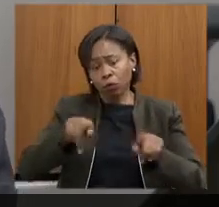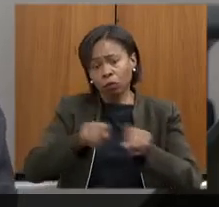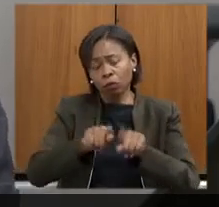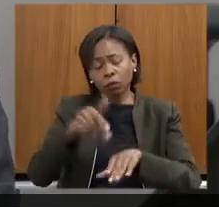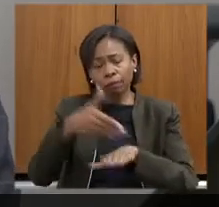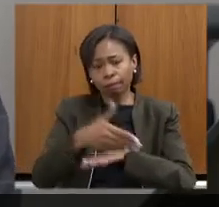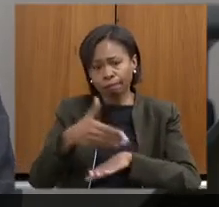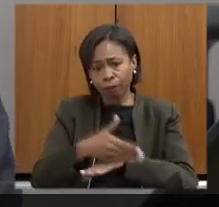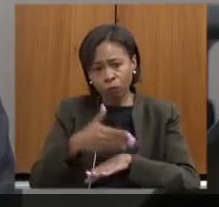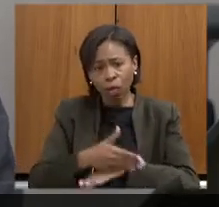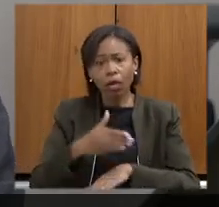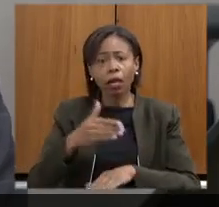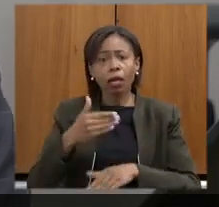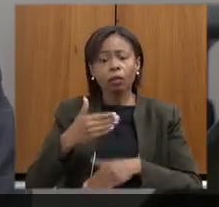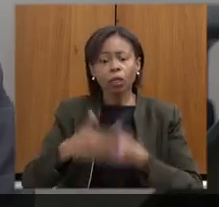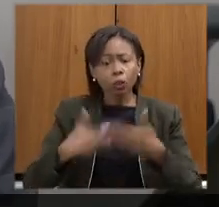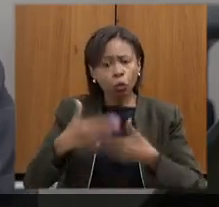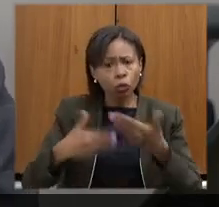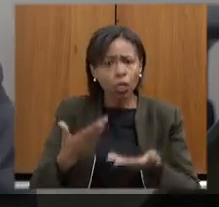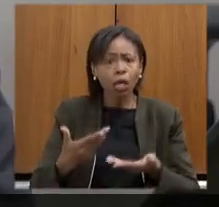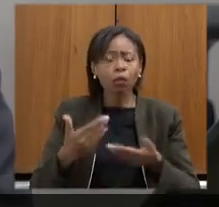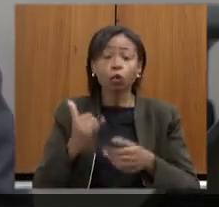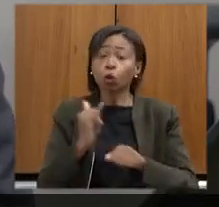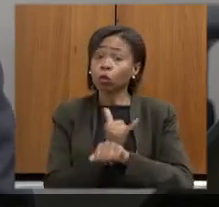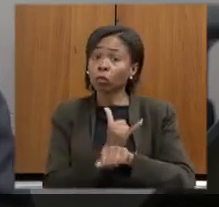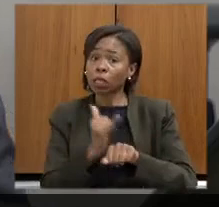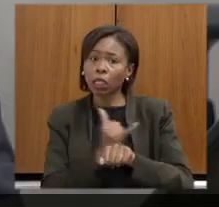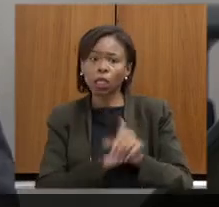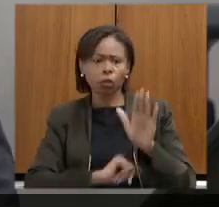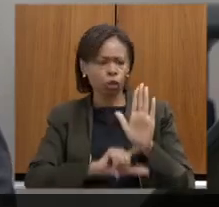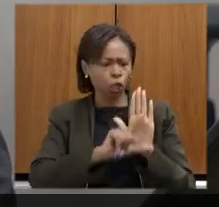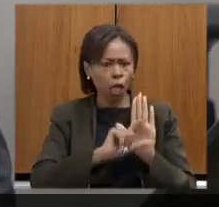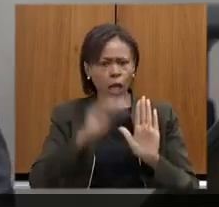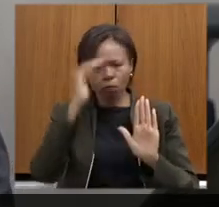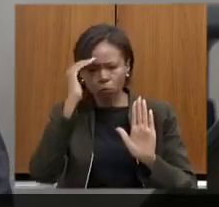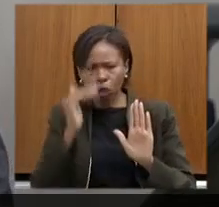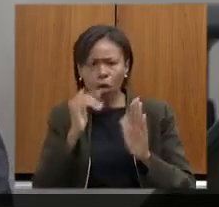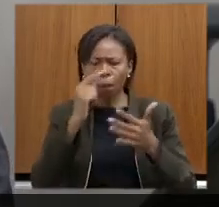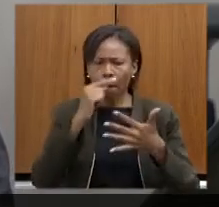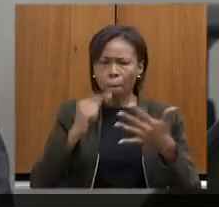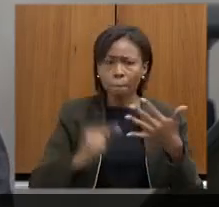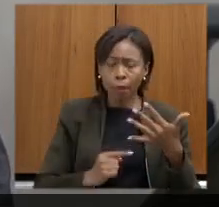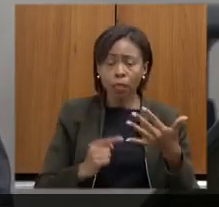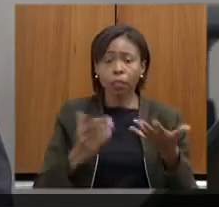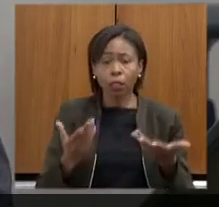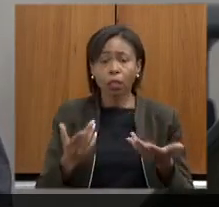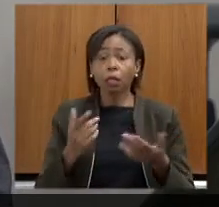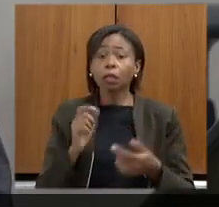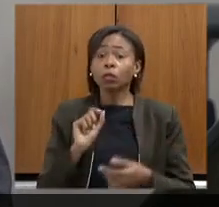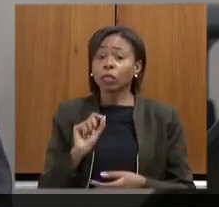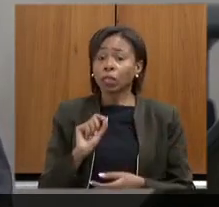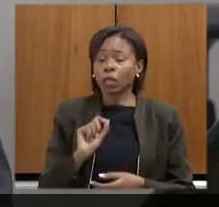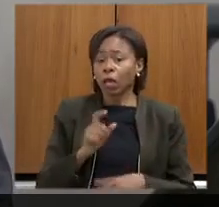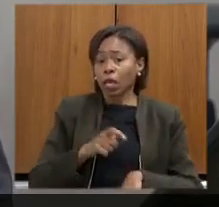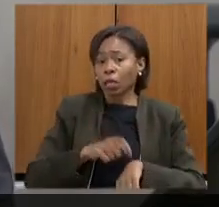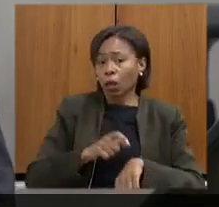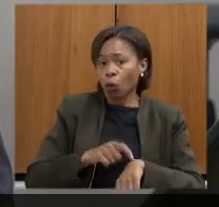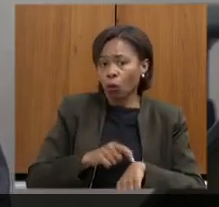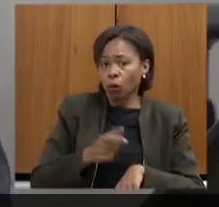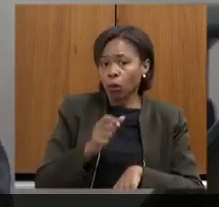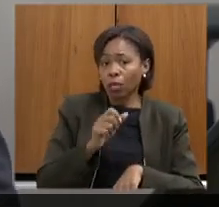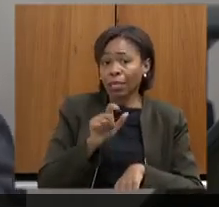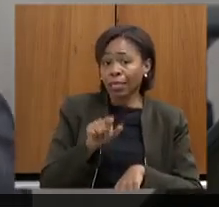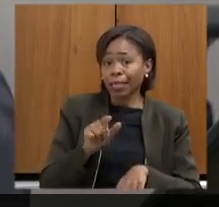processos utilizando aí todos os mecanismos viáveis não só em momento da apreciação de uma de uma